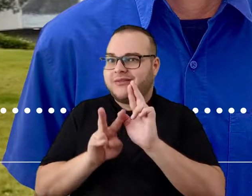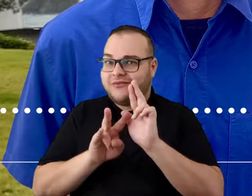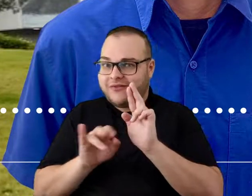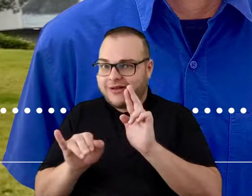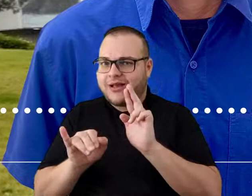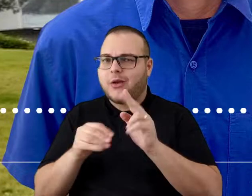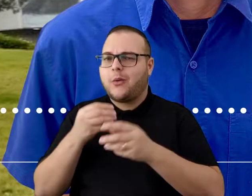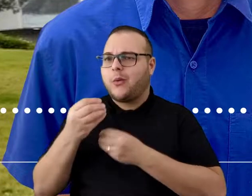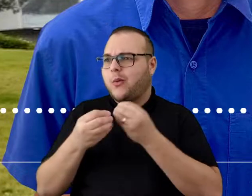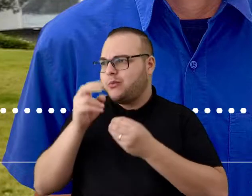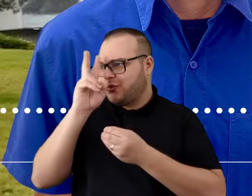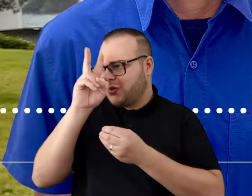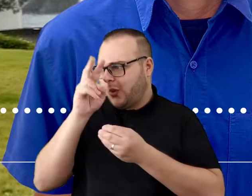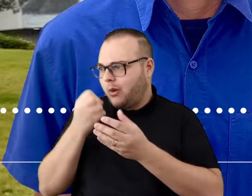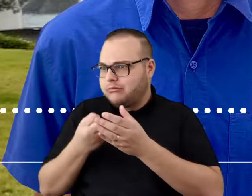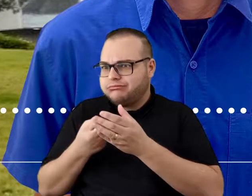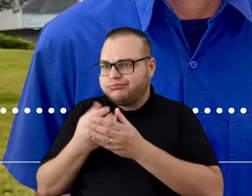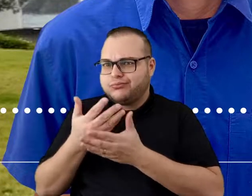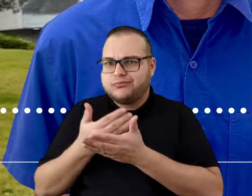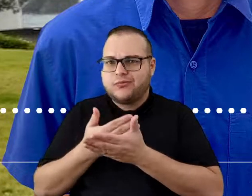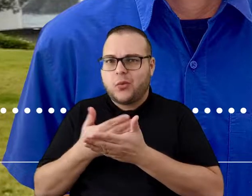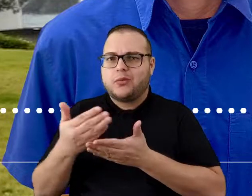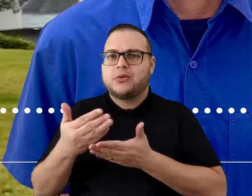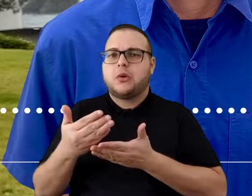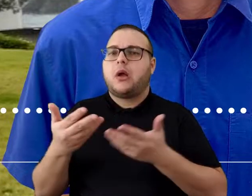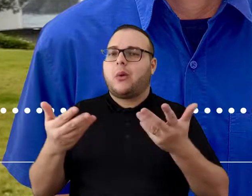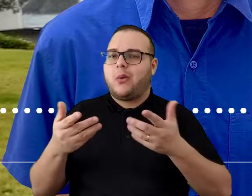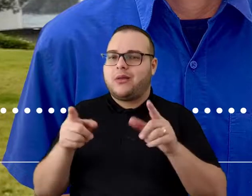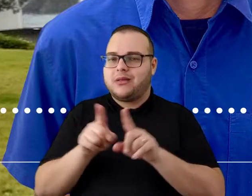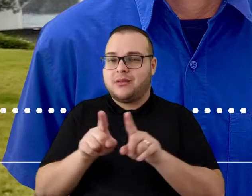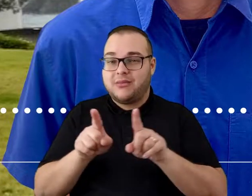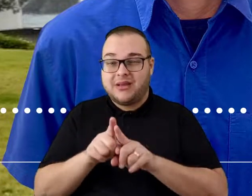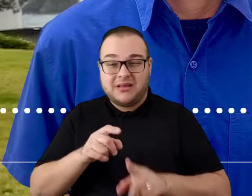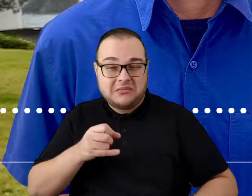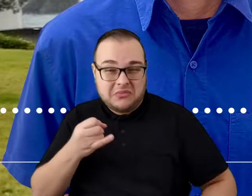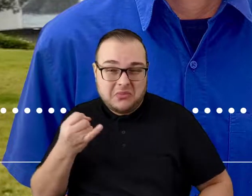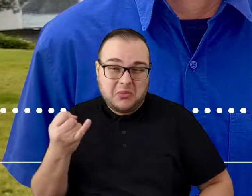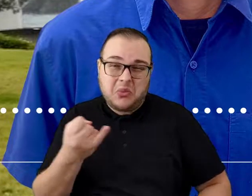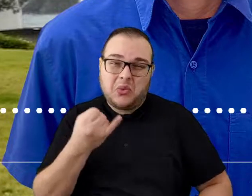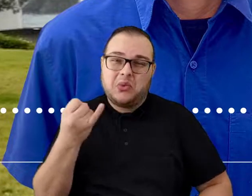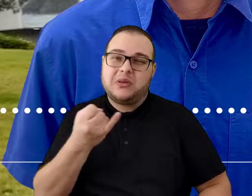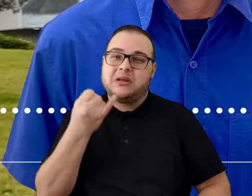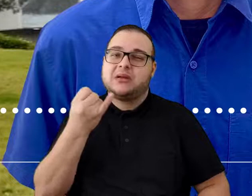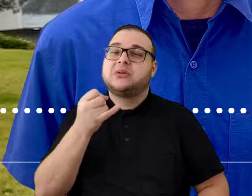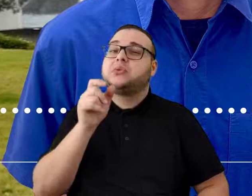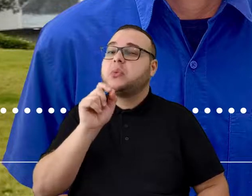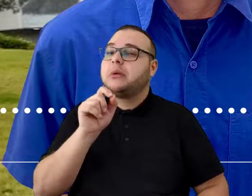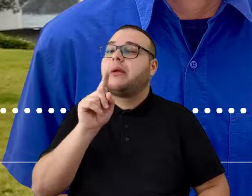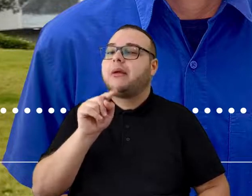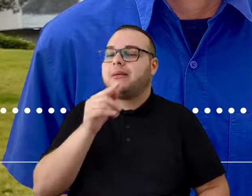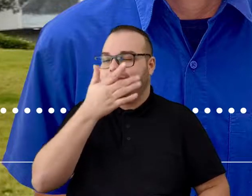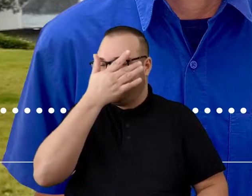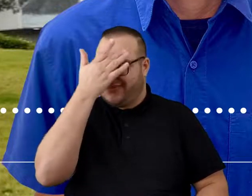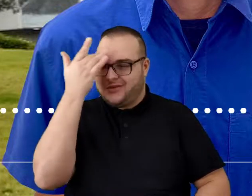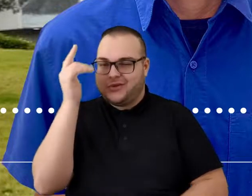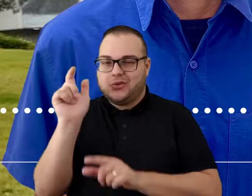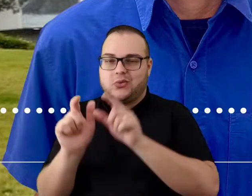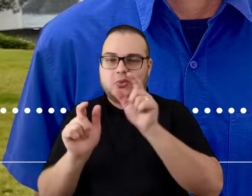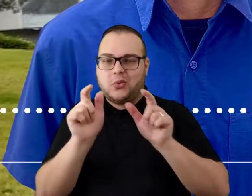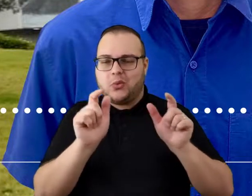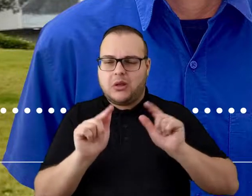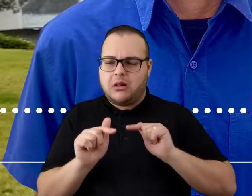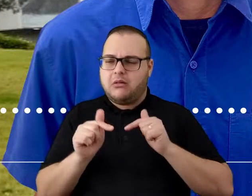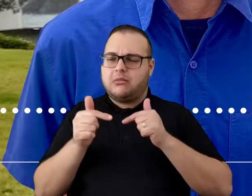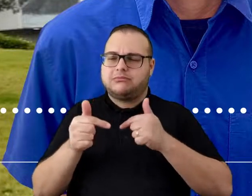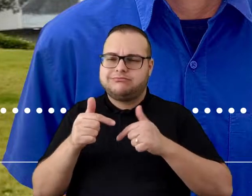como a nossa história começou. Eu vou contar também com a ajuda do nosso ativo mais importante na empresa, as pessoas que